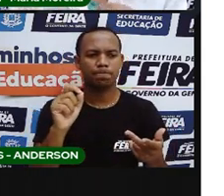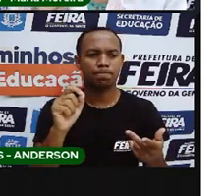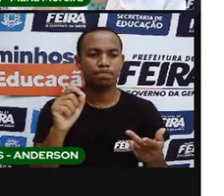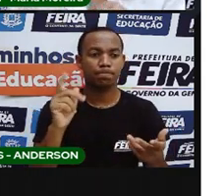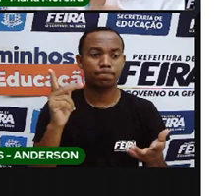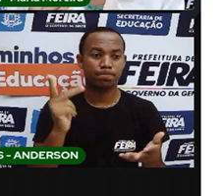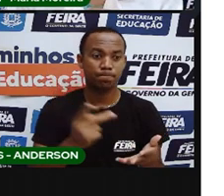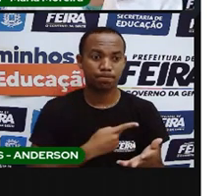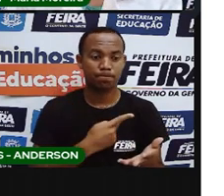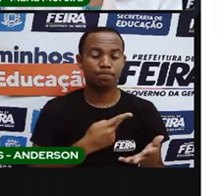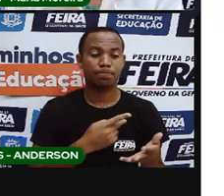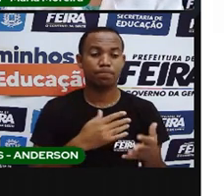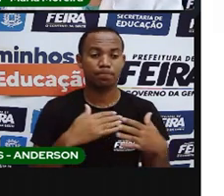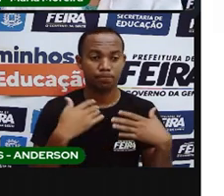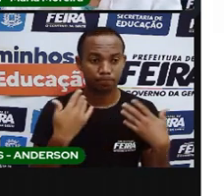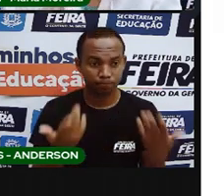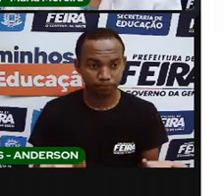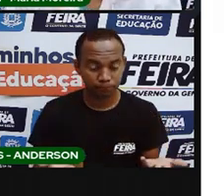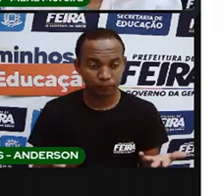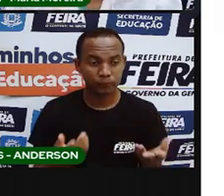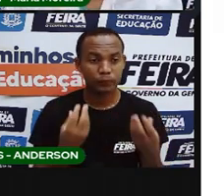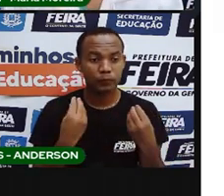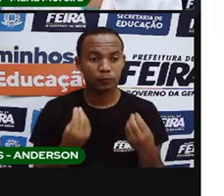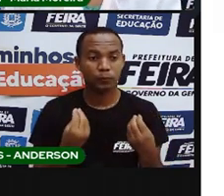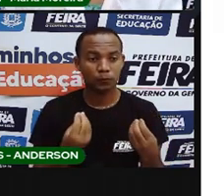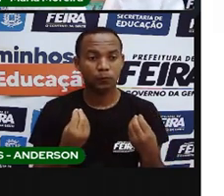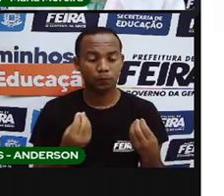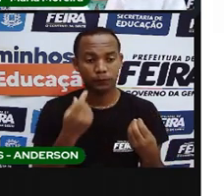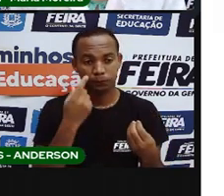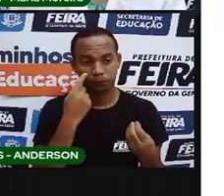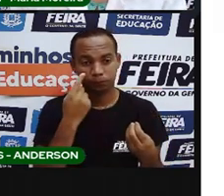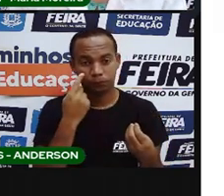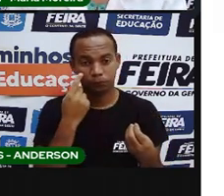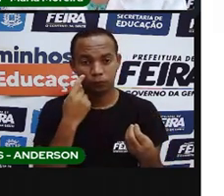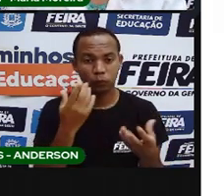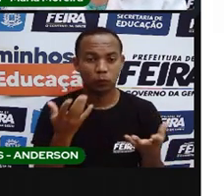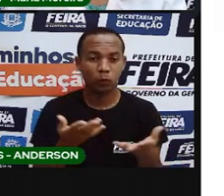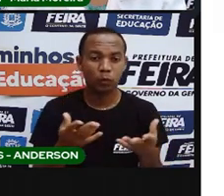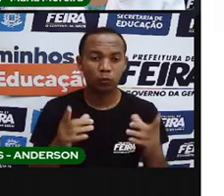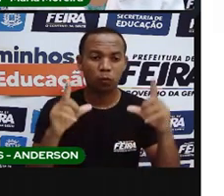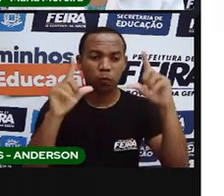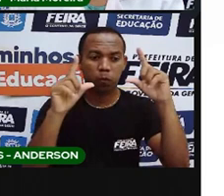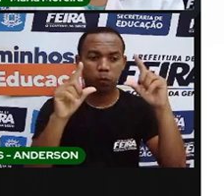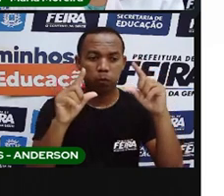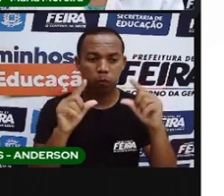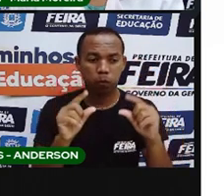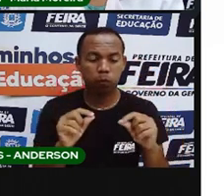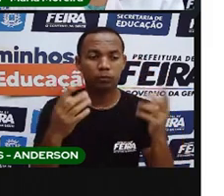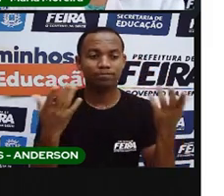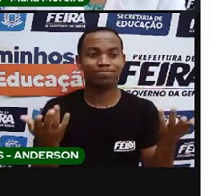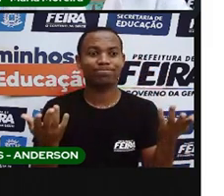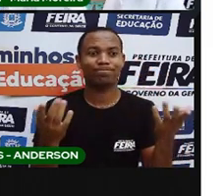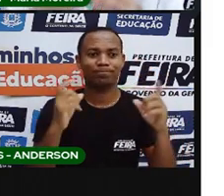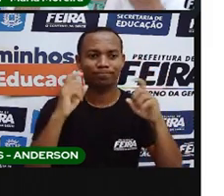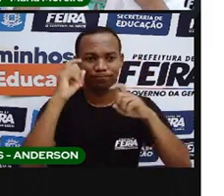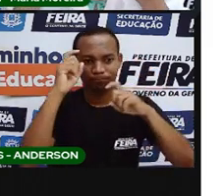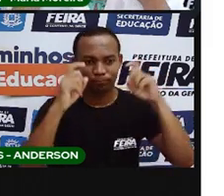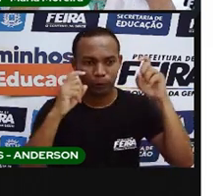dizia o que aconteceu, a própria diminuída tanto a quantidade desses indígenas. Tá? Preocupante, gente,